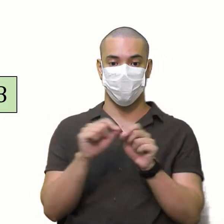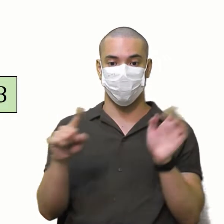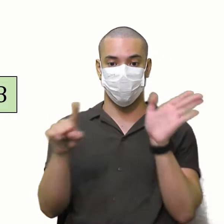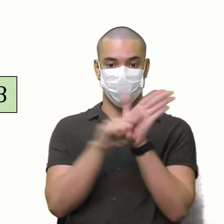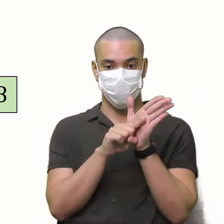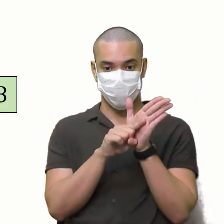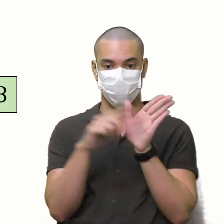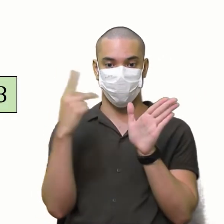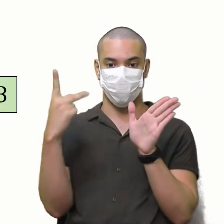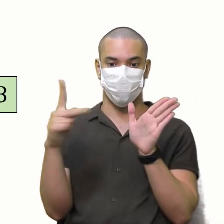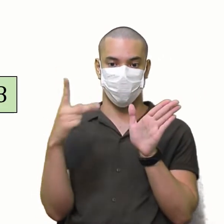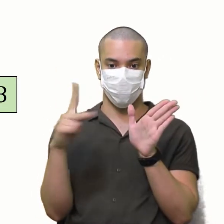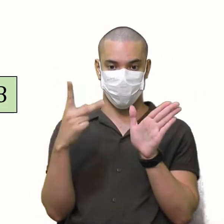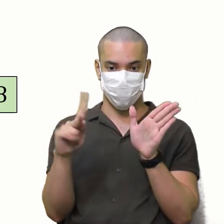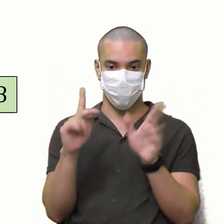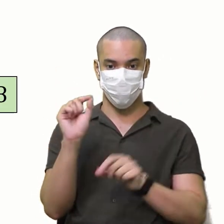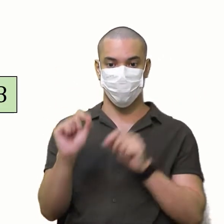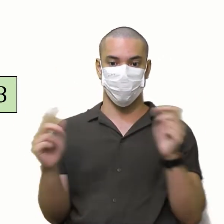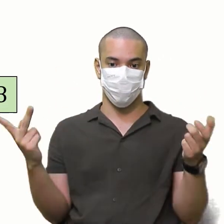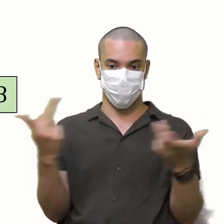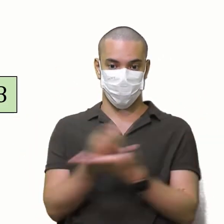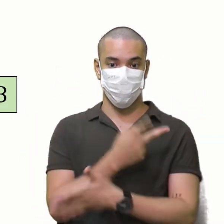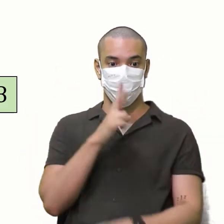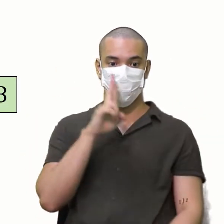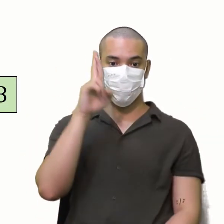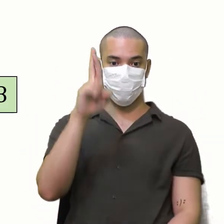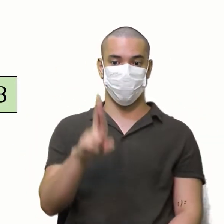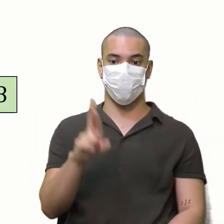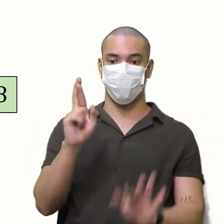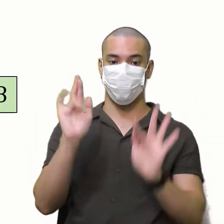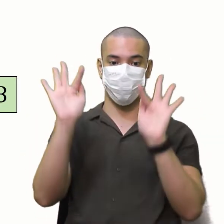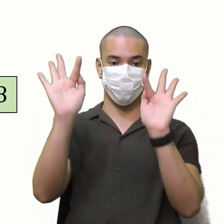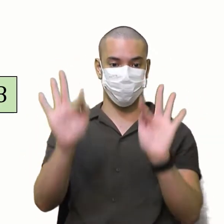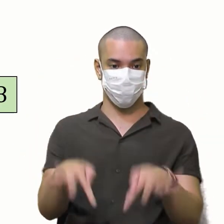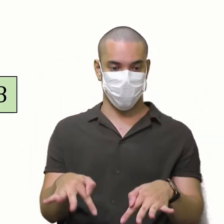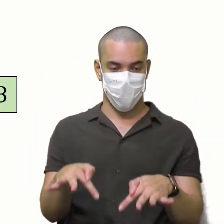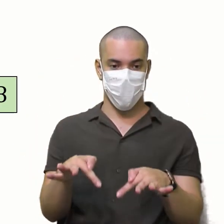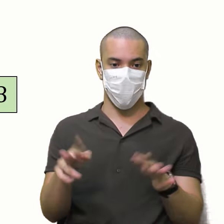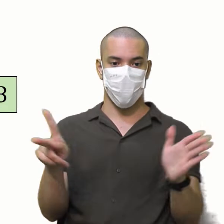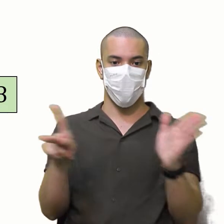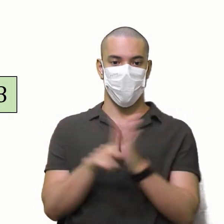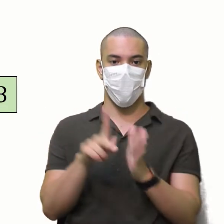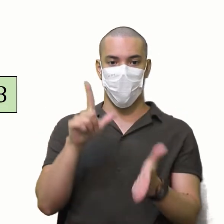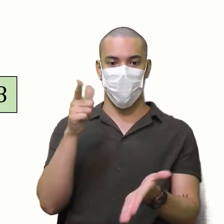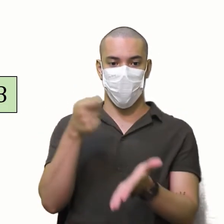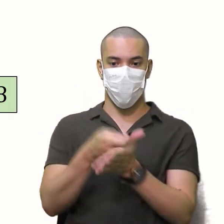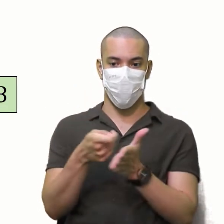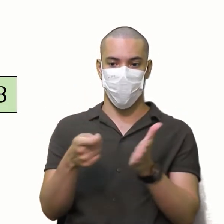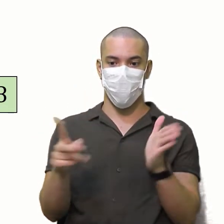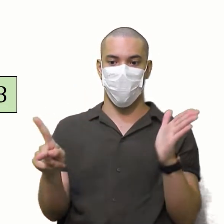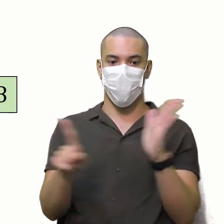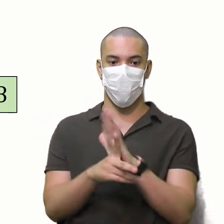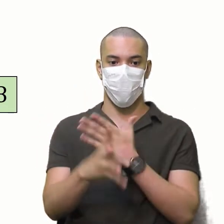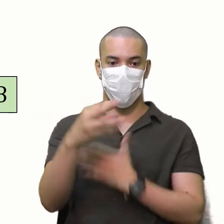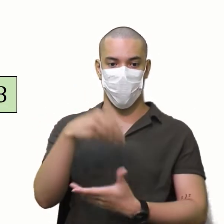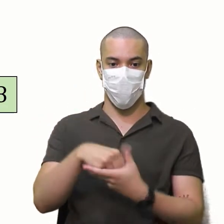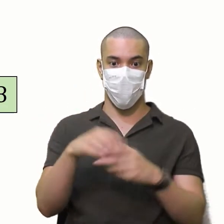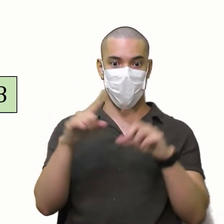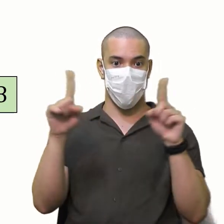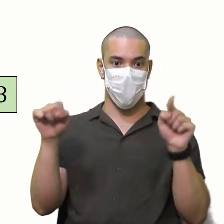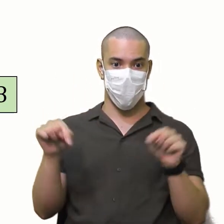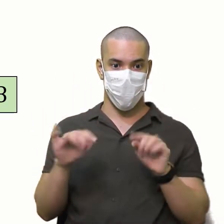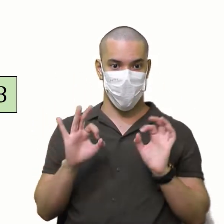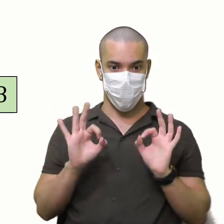sim Né? Aí o que aconteceu É o resultado final Da Do determinante Da matriz